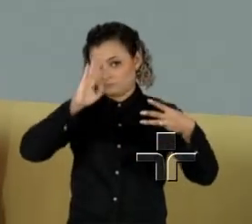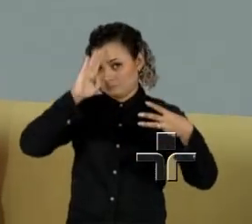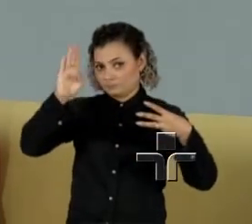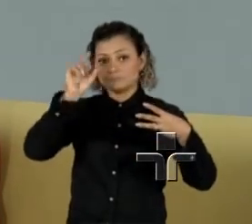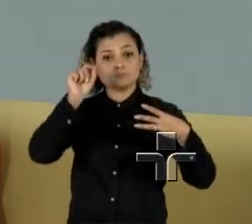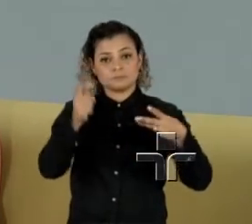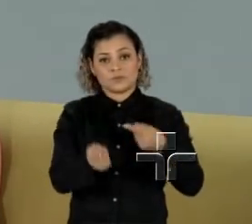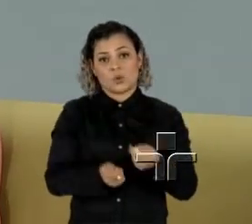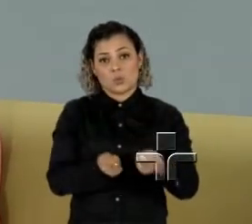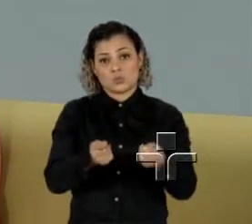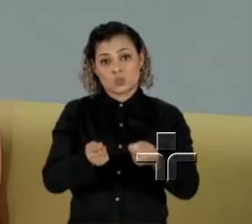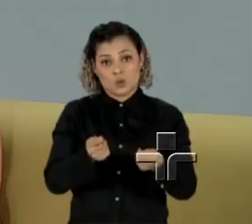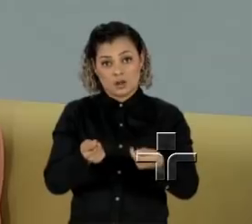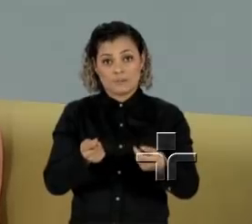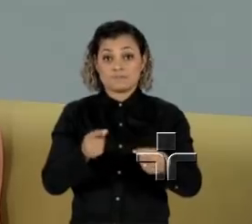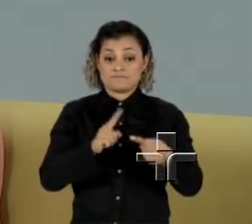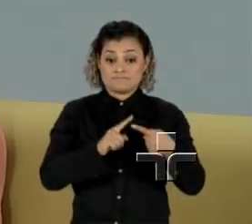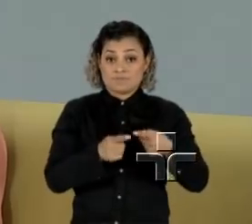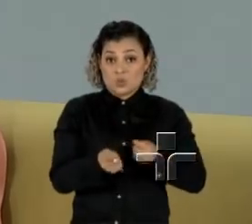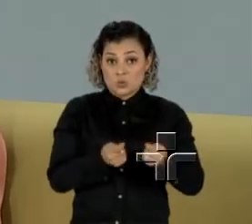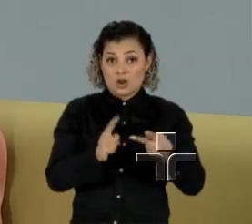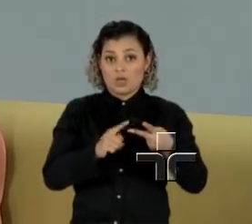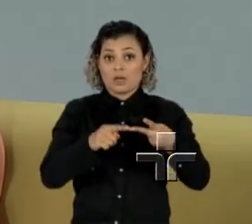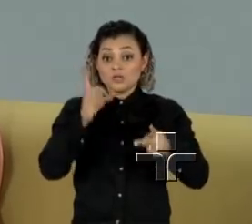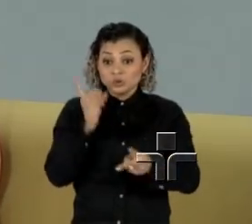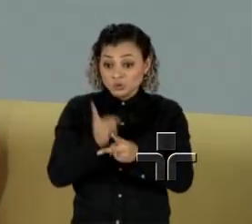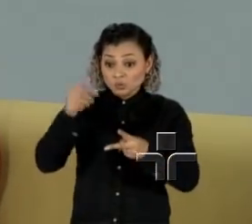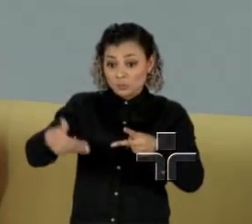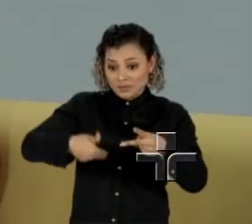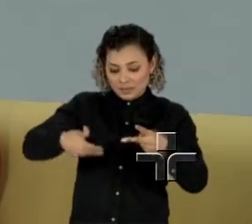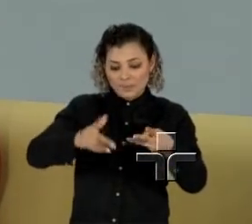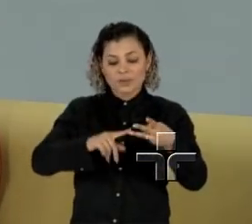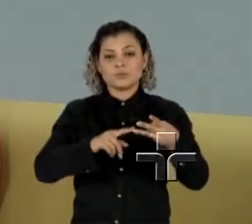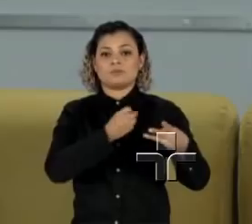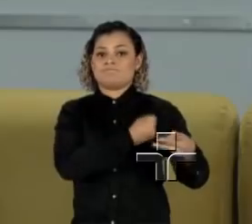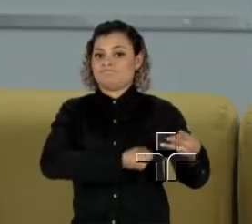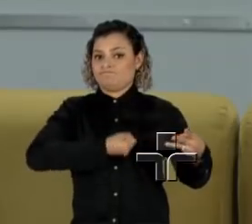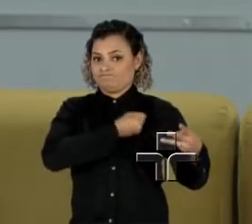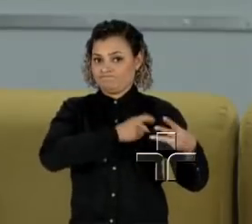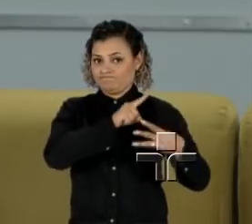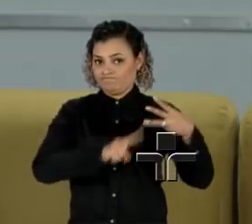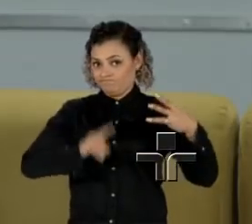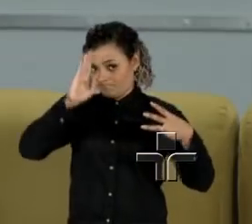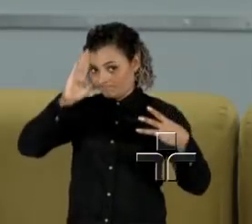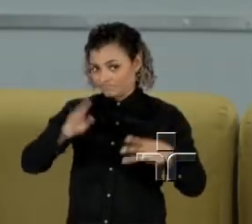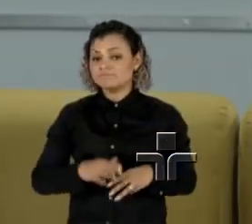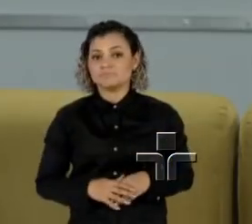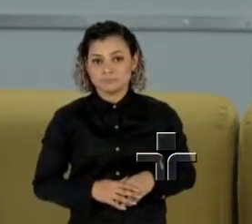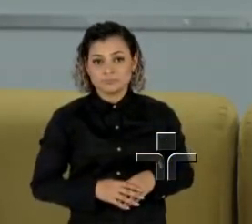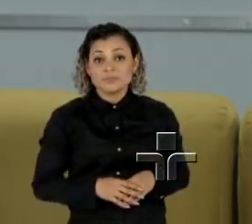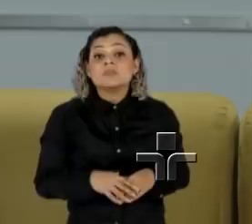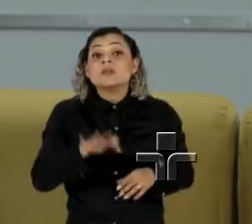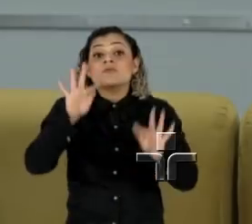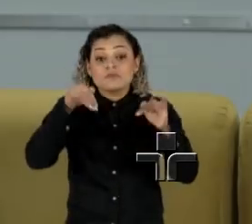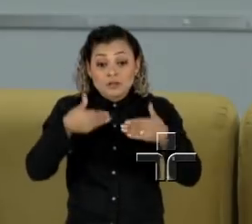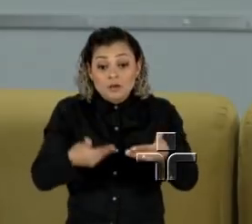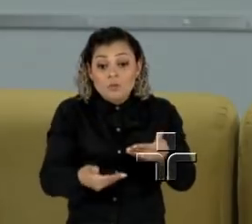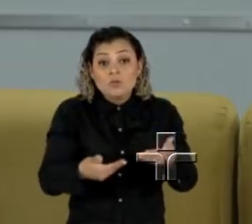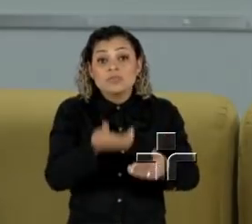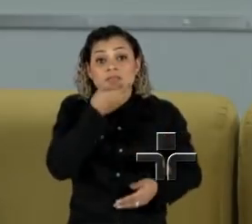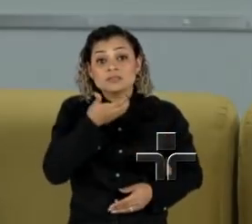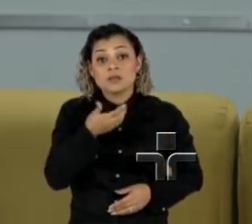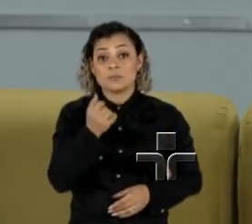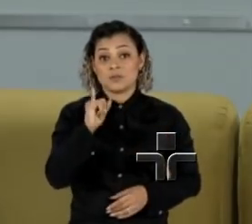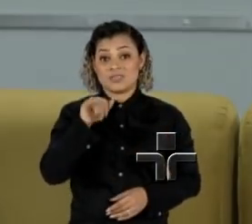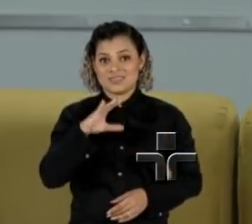controle do câncer de mama. Prevenção, diagnóstico precoce e mamografia. Até o final deste ano, o Inca estima em